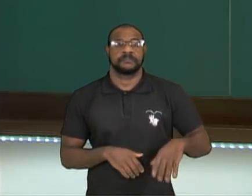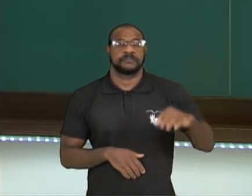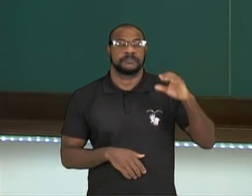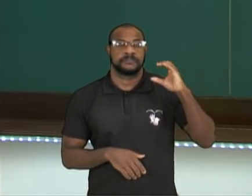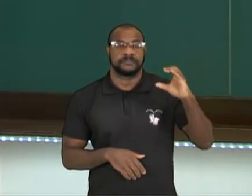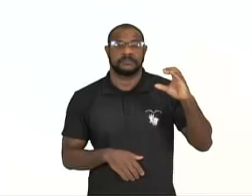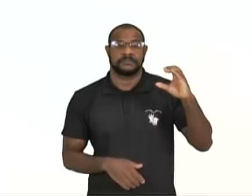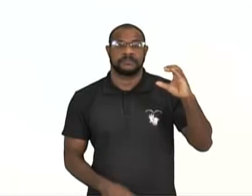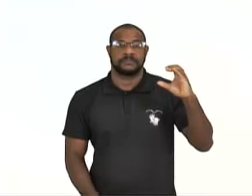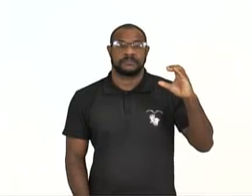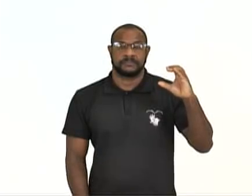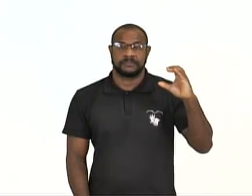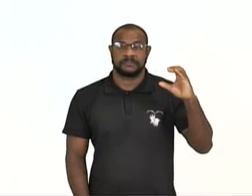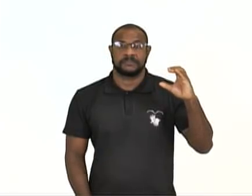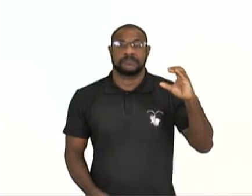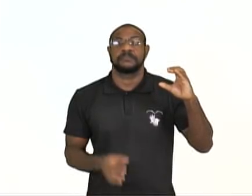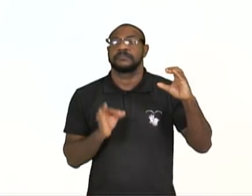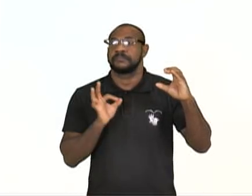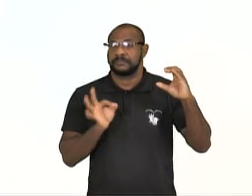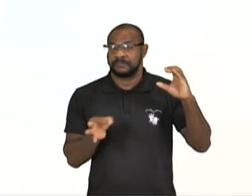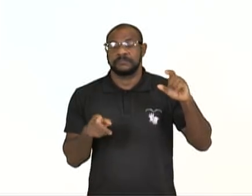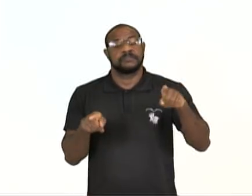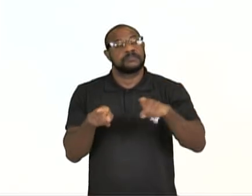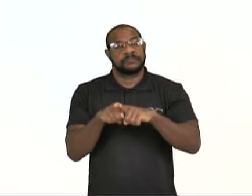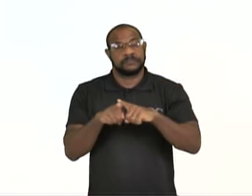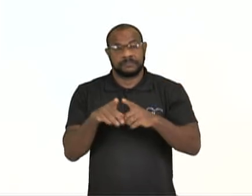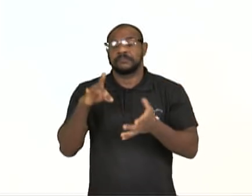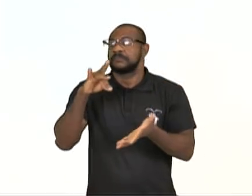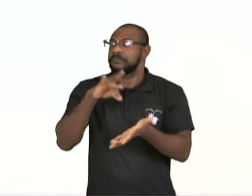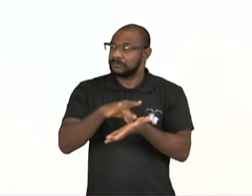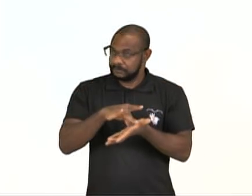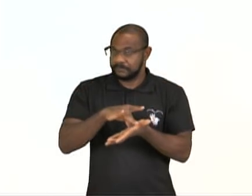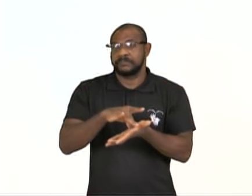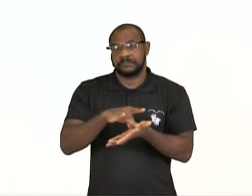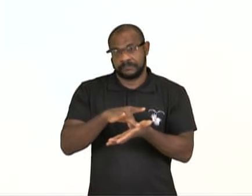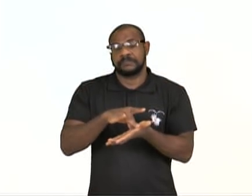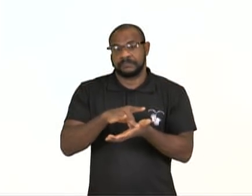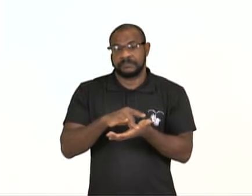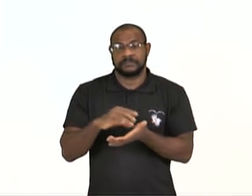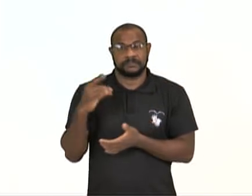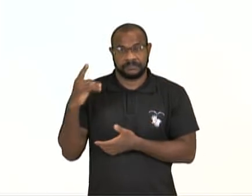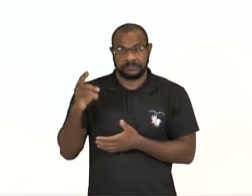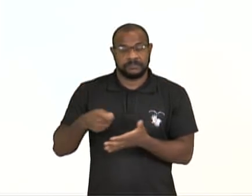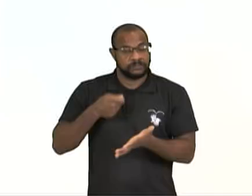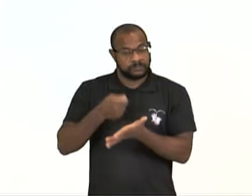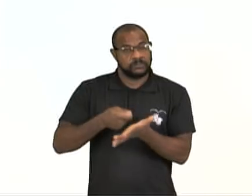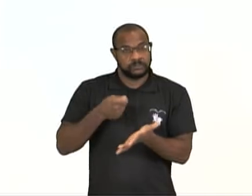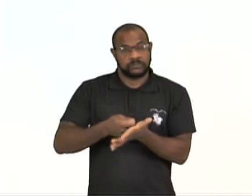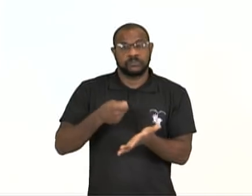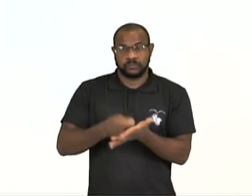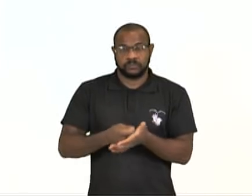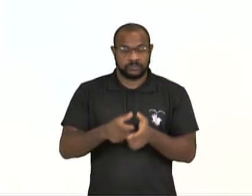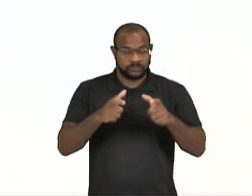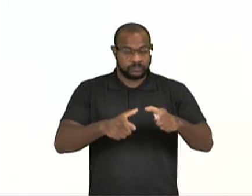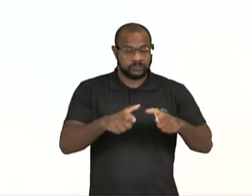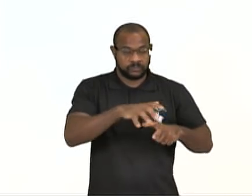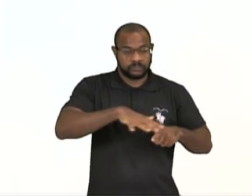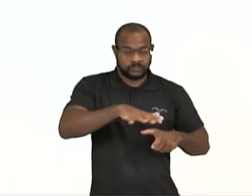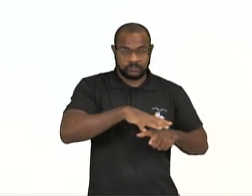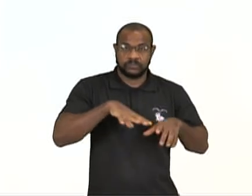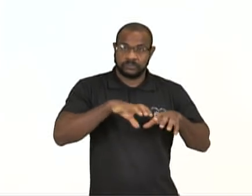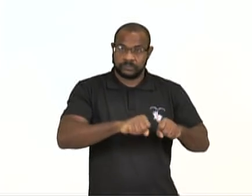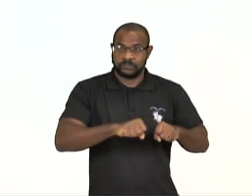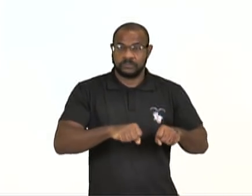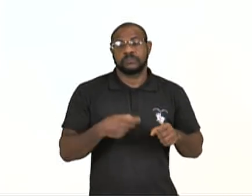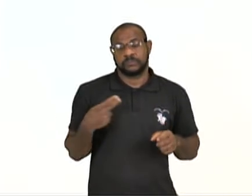Letra C, verdadeira, atualmente a Bolívia reivindica sobre a região, tá? E a